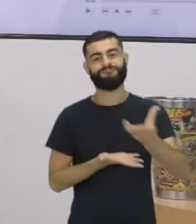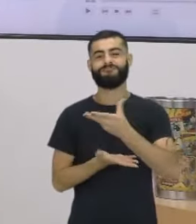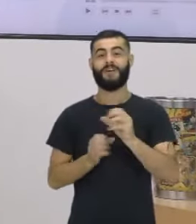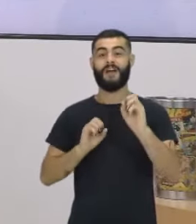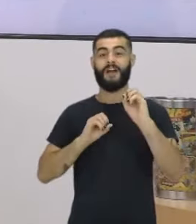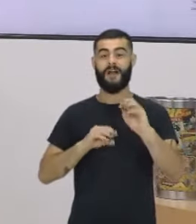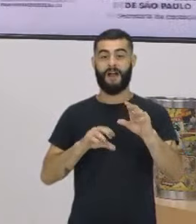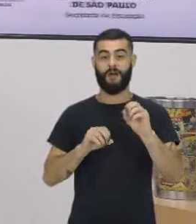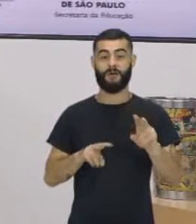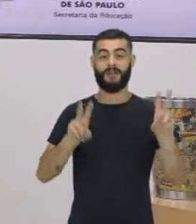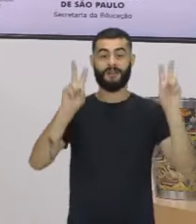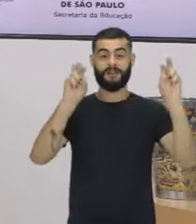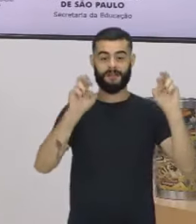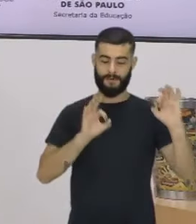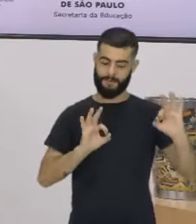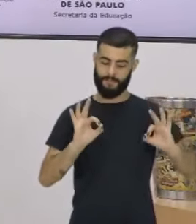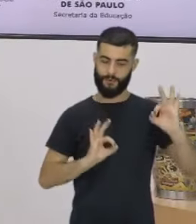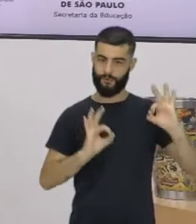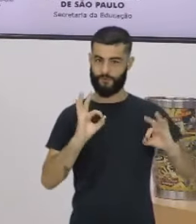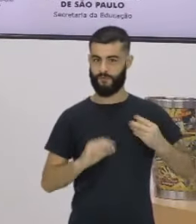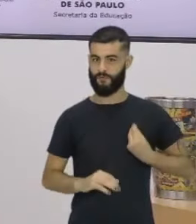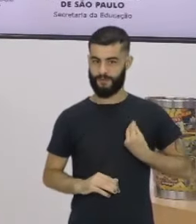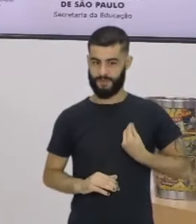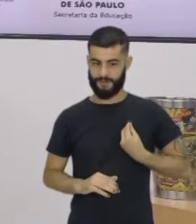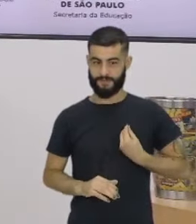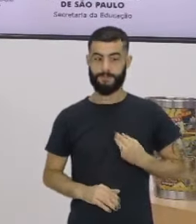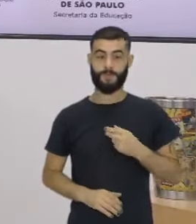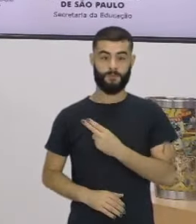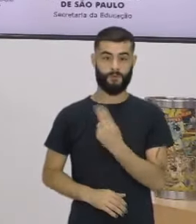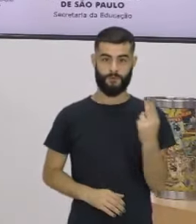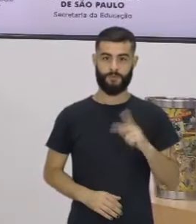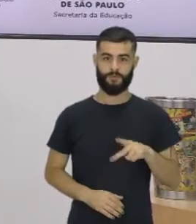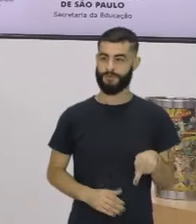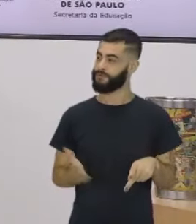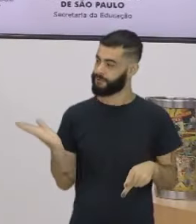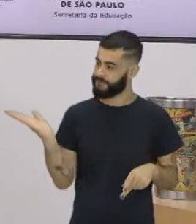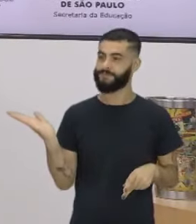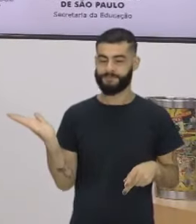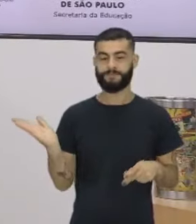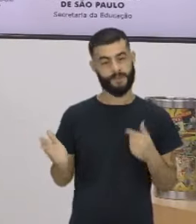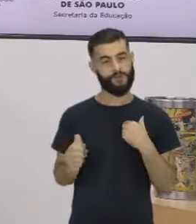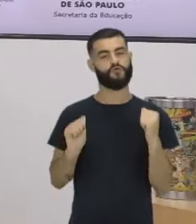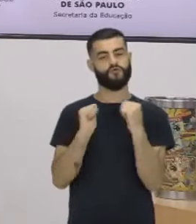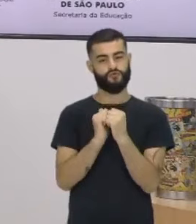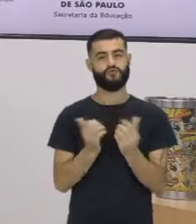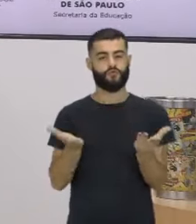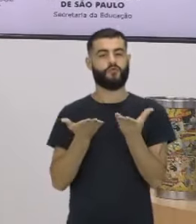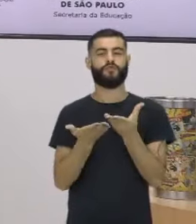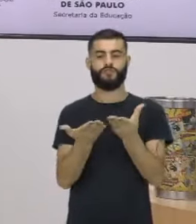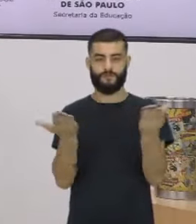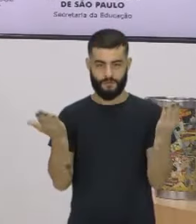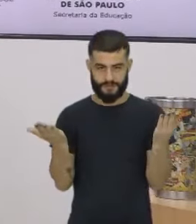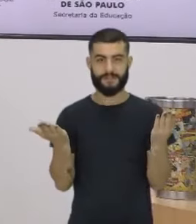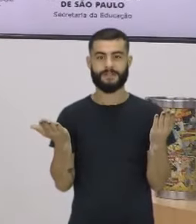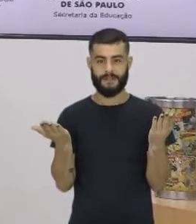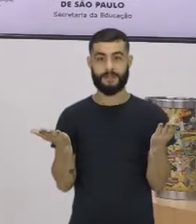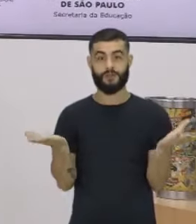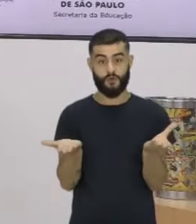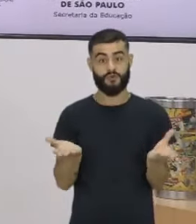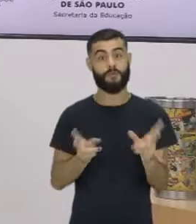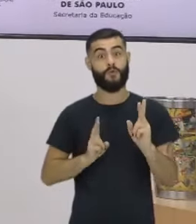projeto de vida. Eu sou o professor Juscelio e estarei com vocês agora nessa jornada, continuando a nossa